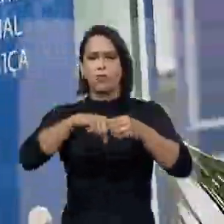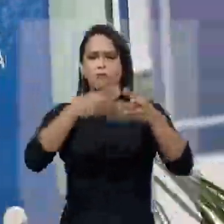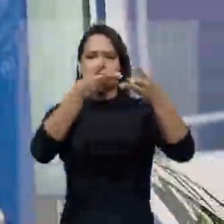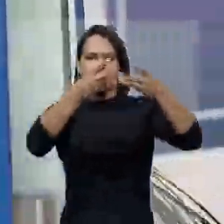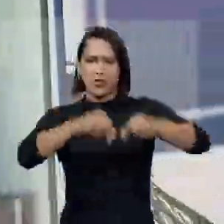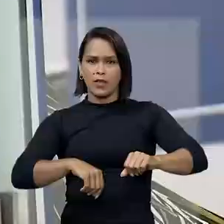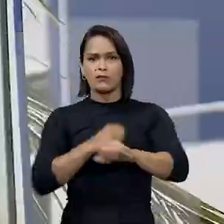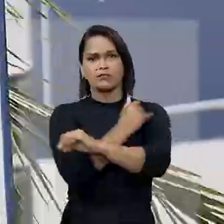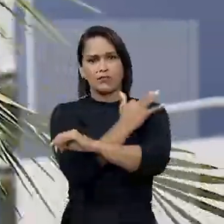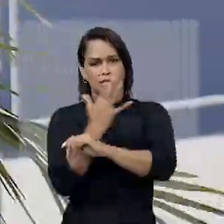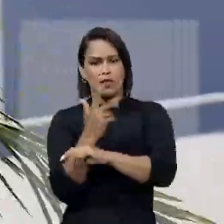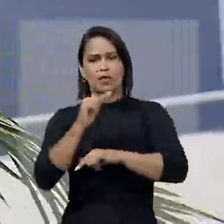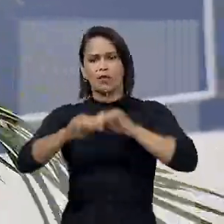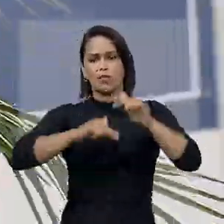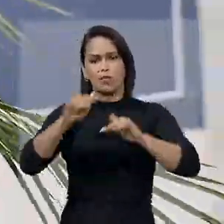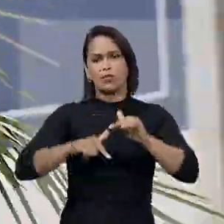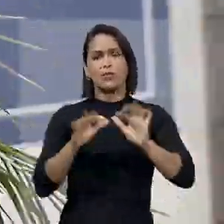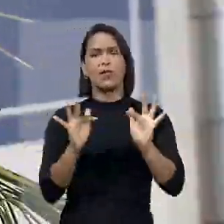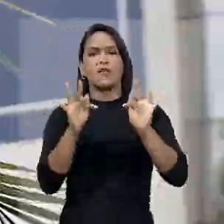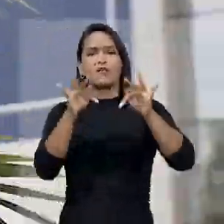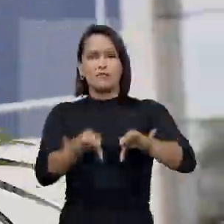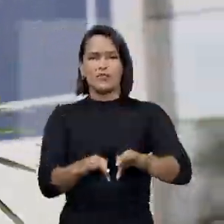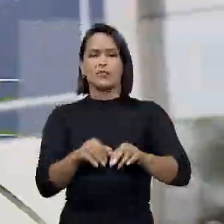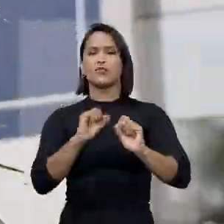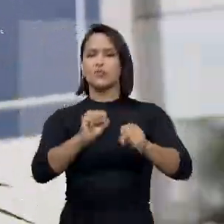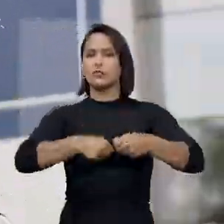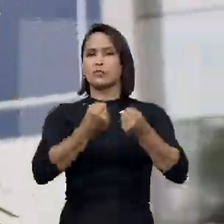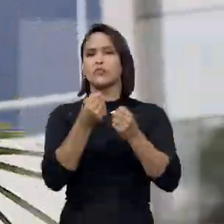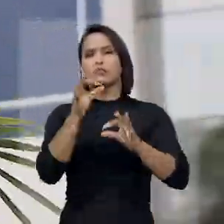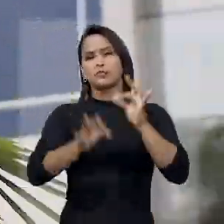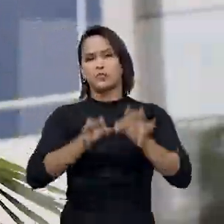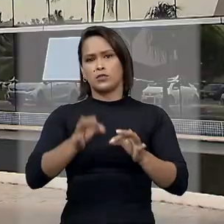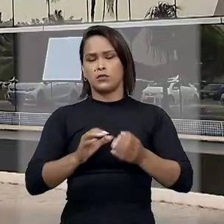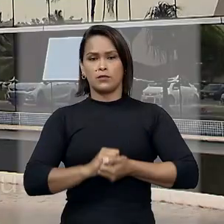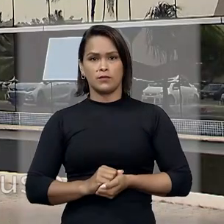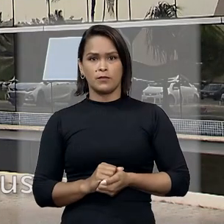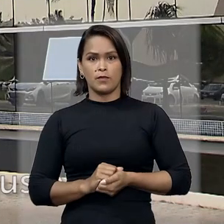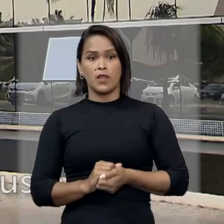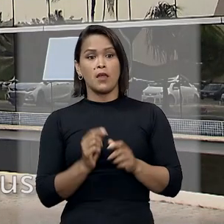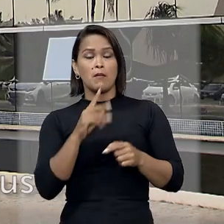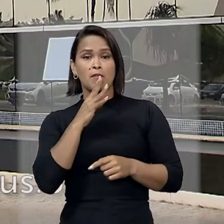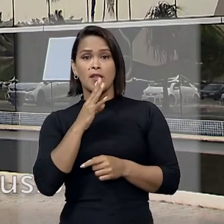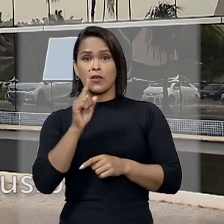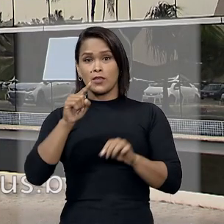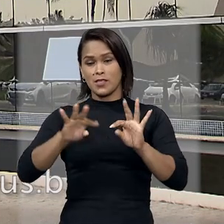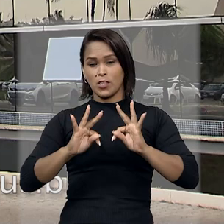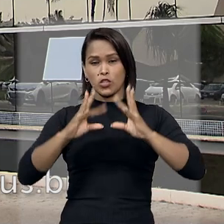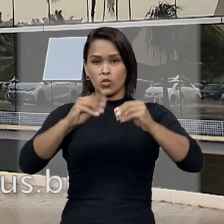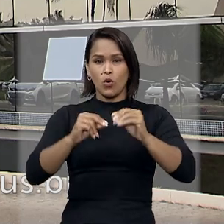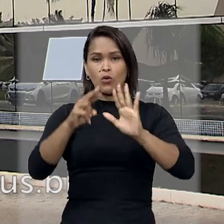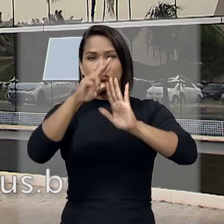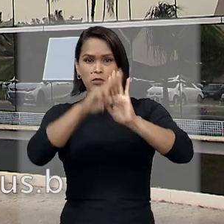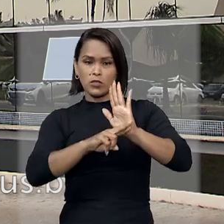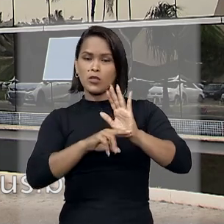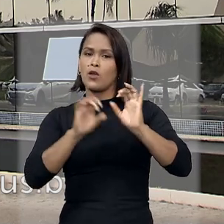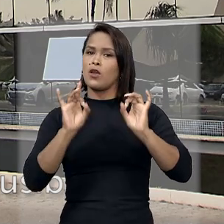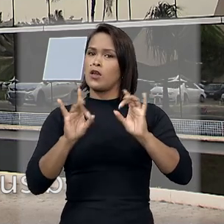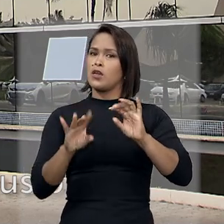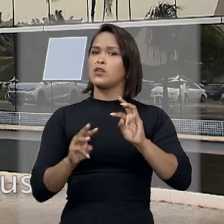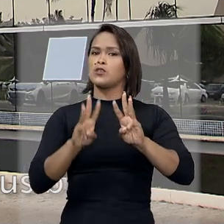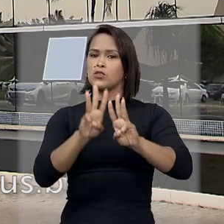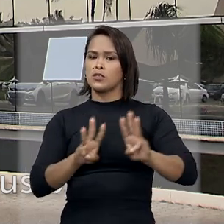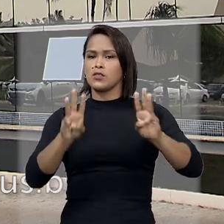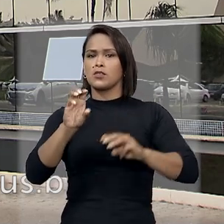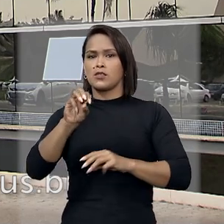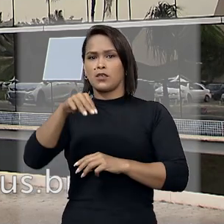ambientais na atuação finalística do Poder Judiciário. Para conhecer a íntegra da resolução, é só acessar